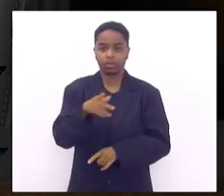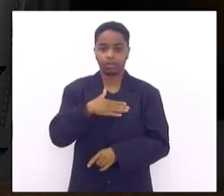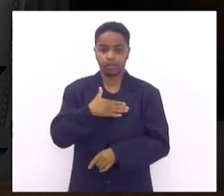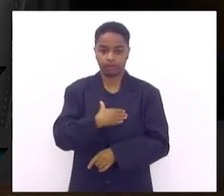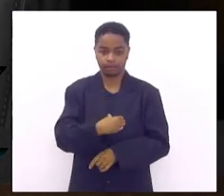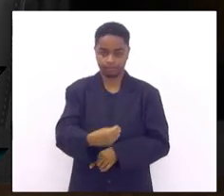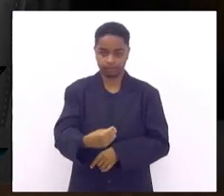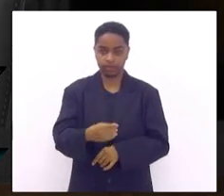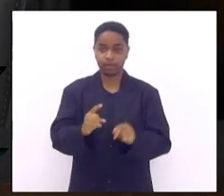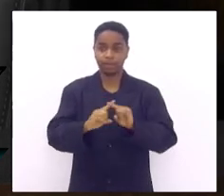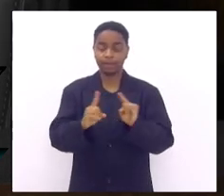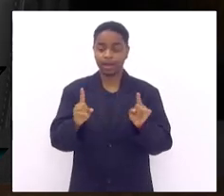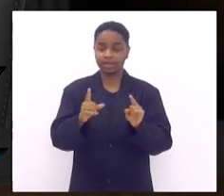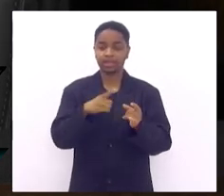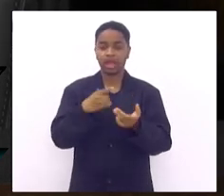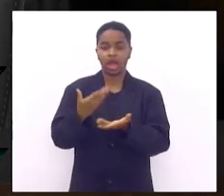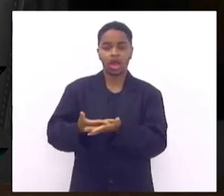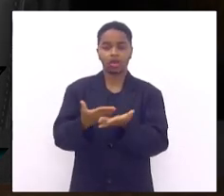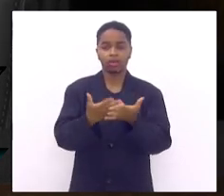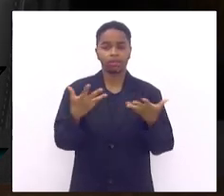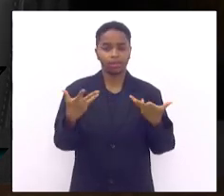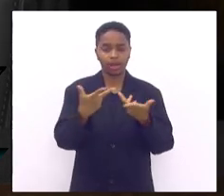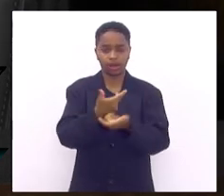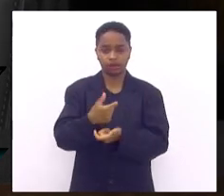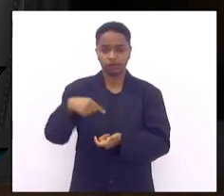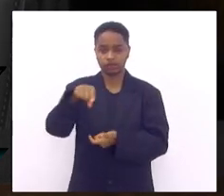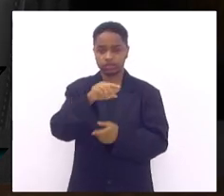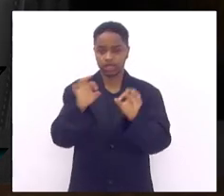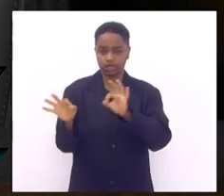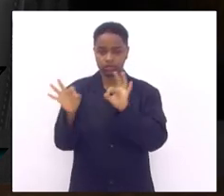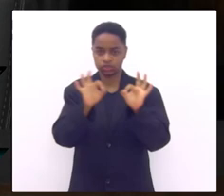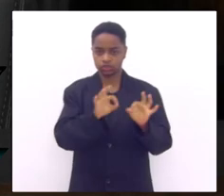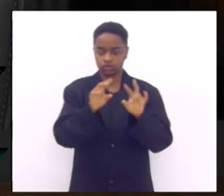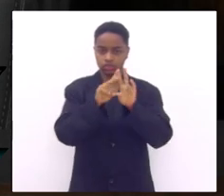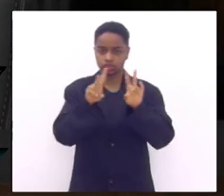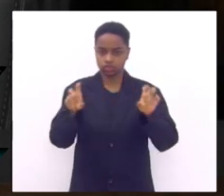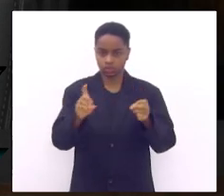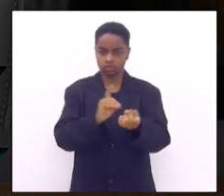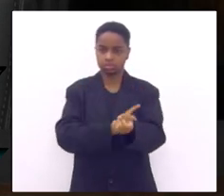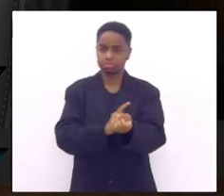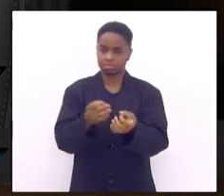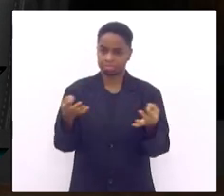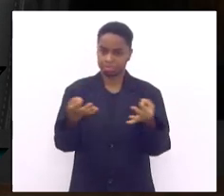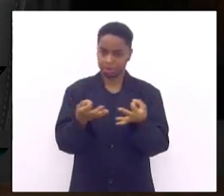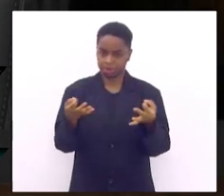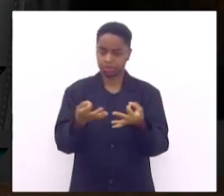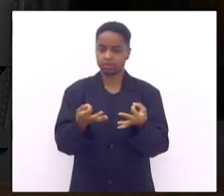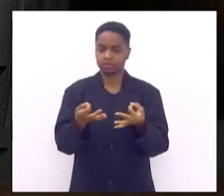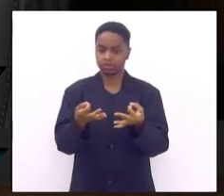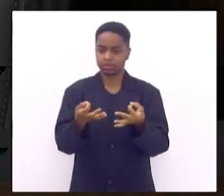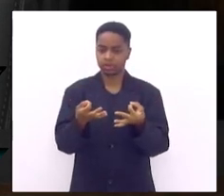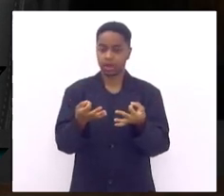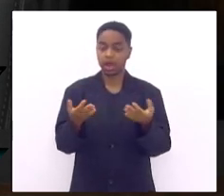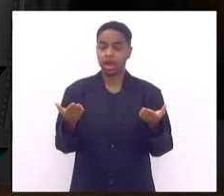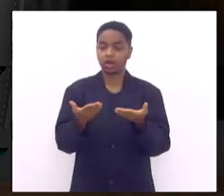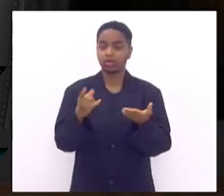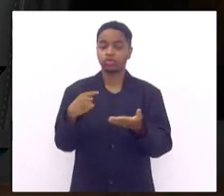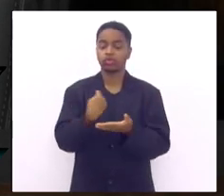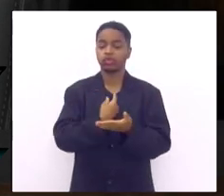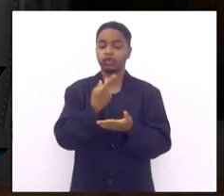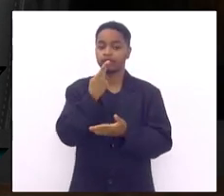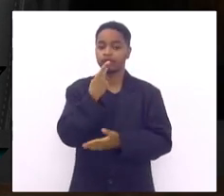maravilhosa aula que vocês tiveram sobre diabetes tão perfeita vamos falar